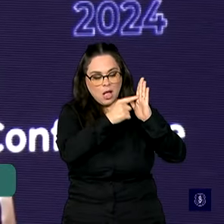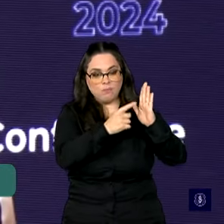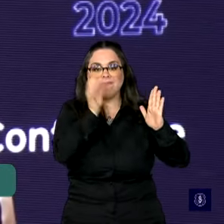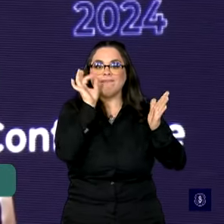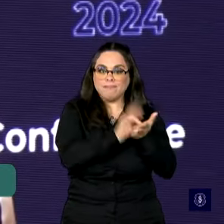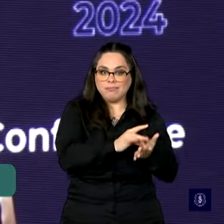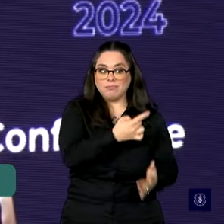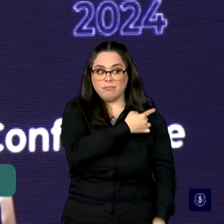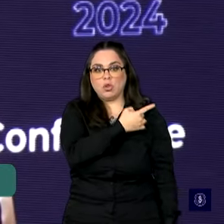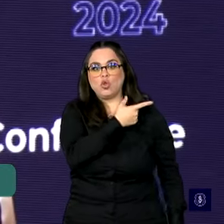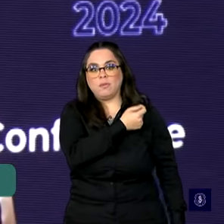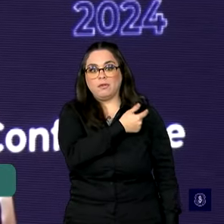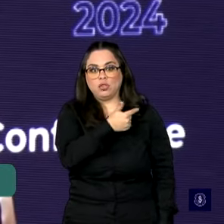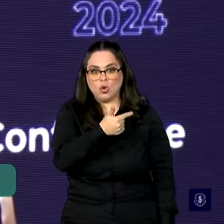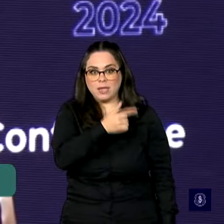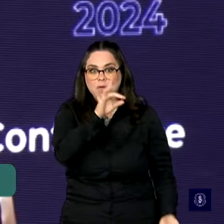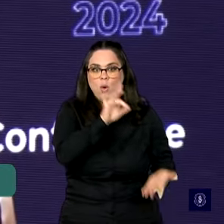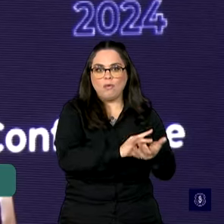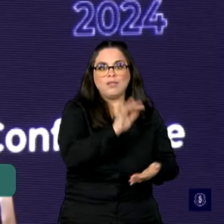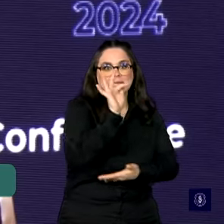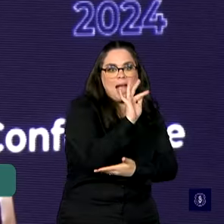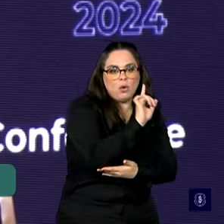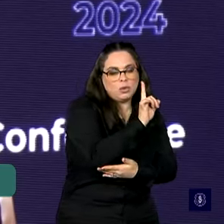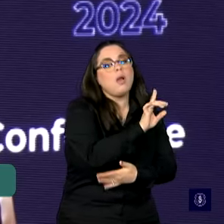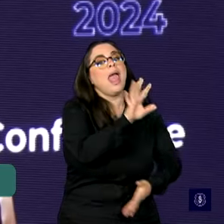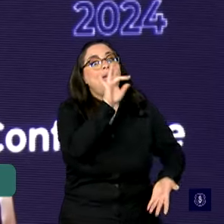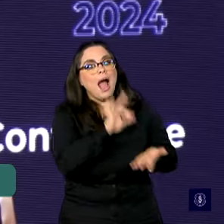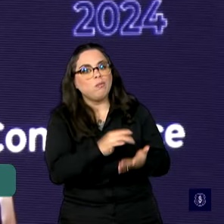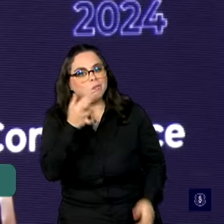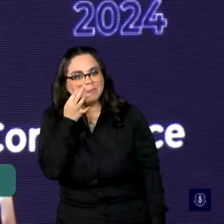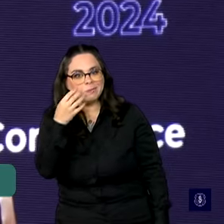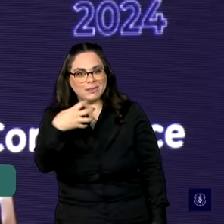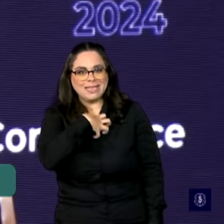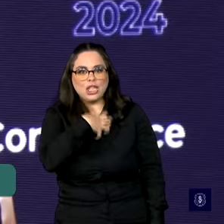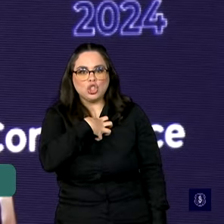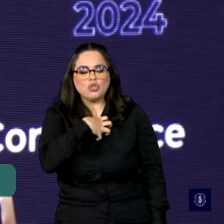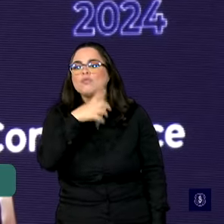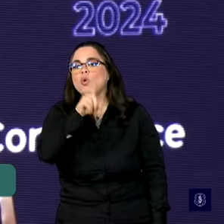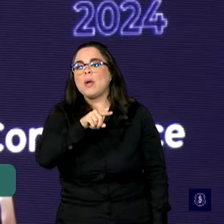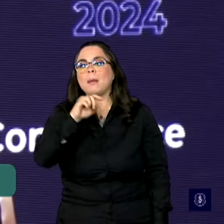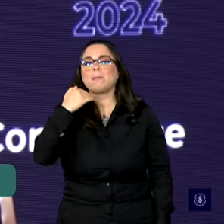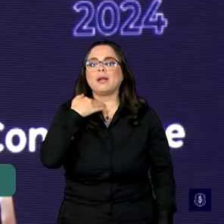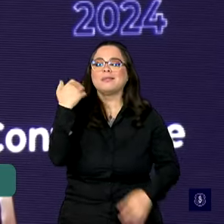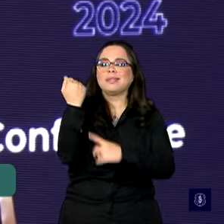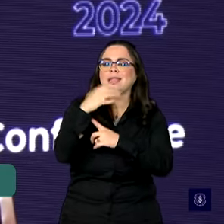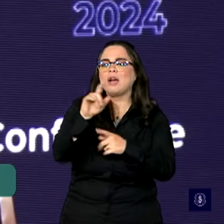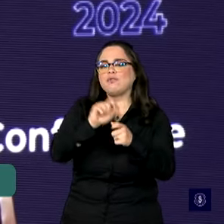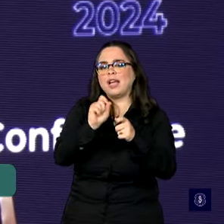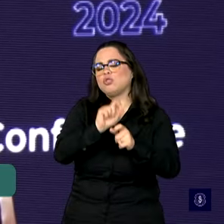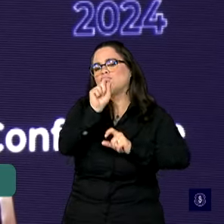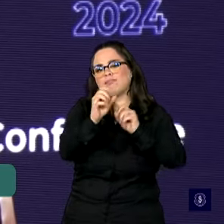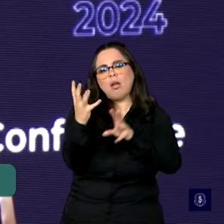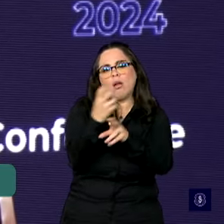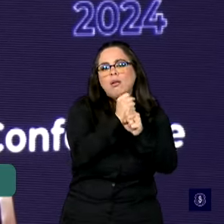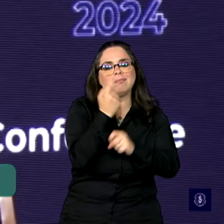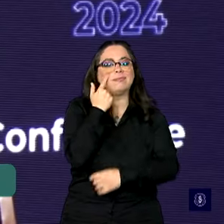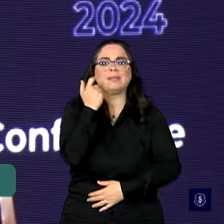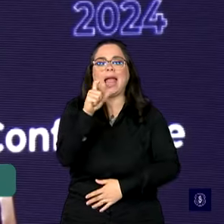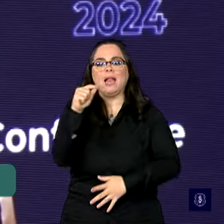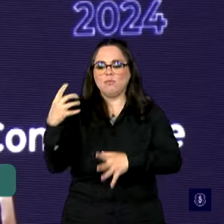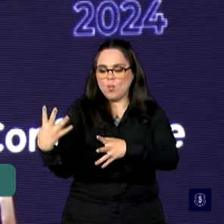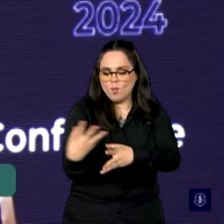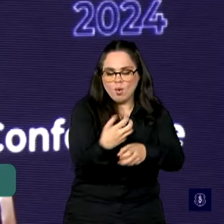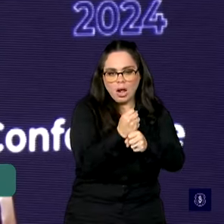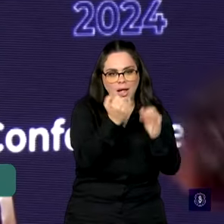2022 não é oficial, é real. O Banco Central fez um exercício muito interessante. Ele calculou qual